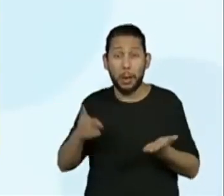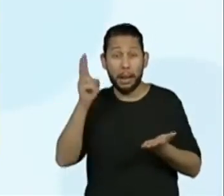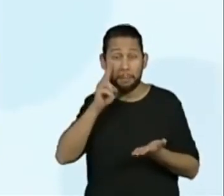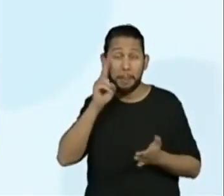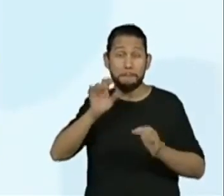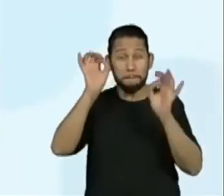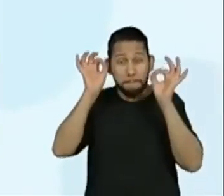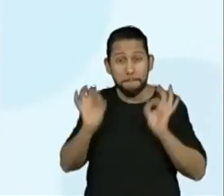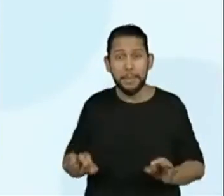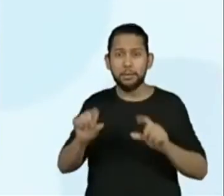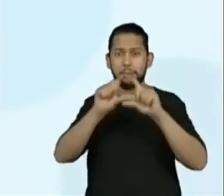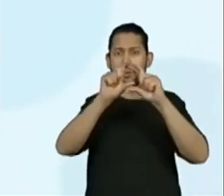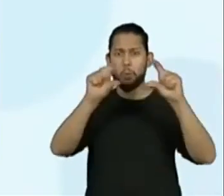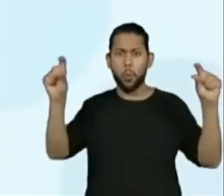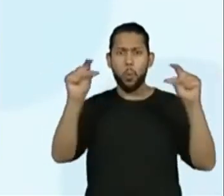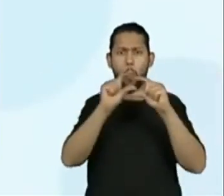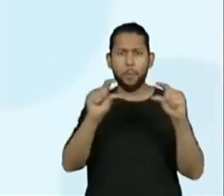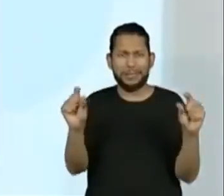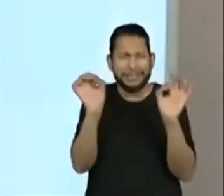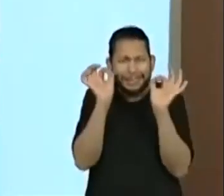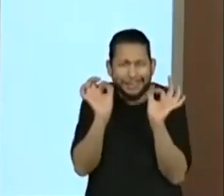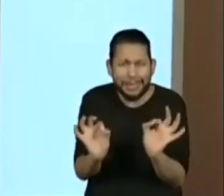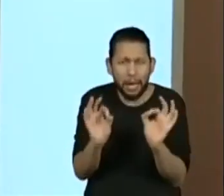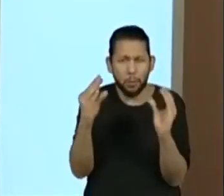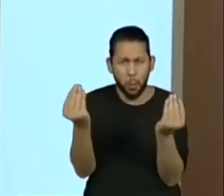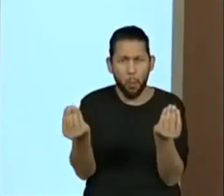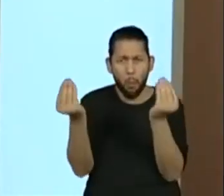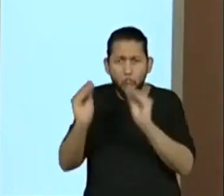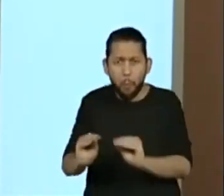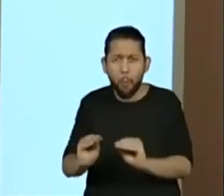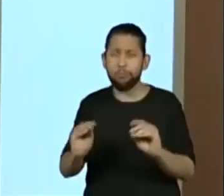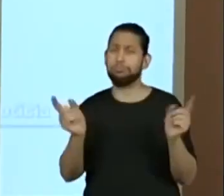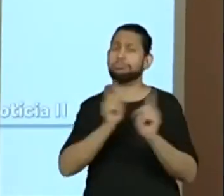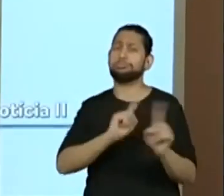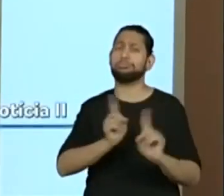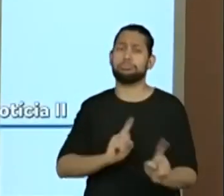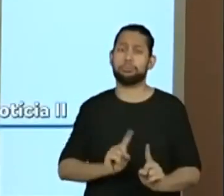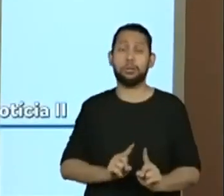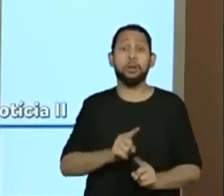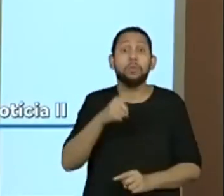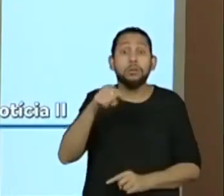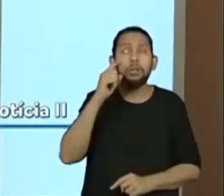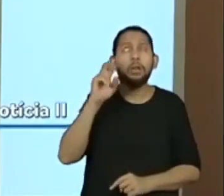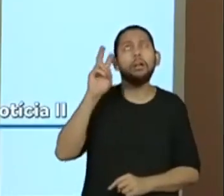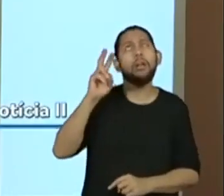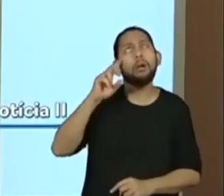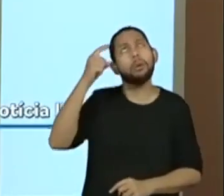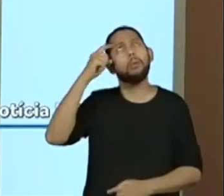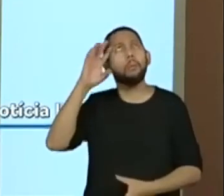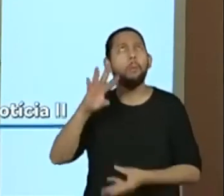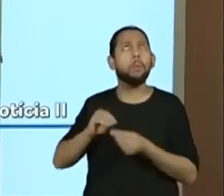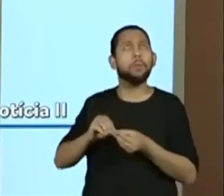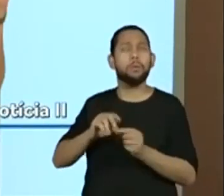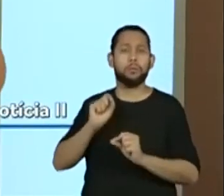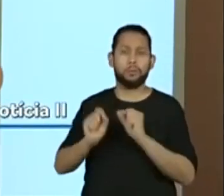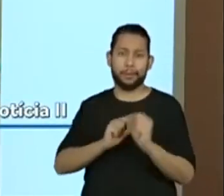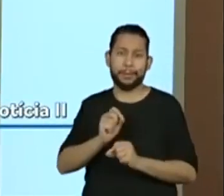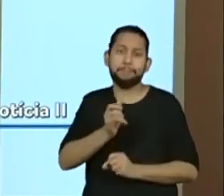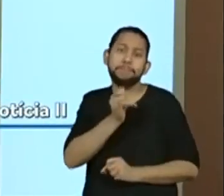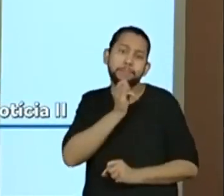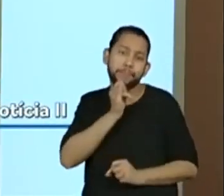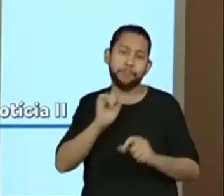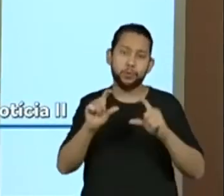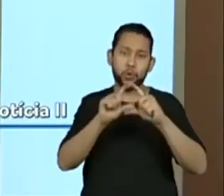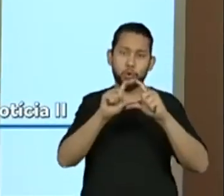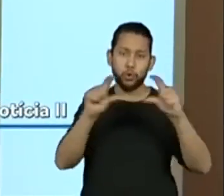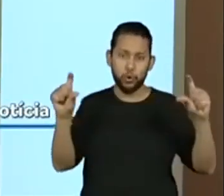olho da notícia completo. Sim. Para lembrar o que ele complementava ali. Qual era o complemento que ele trazia para o